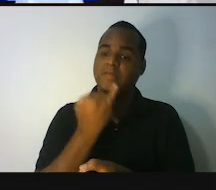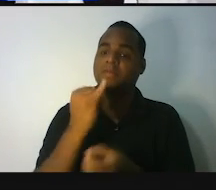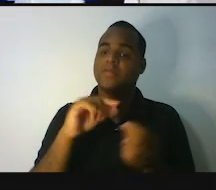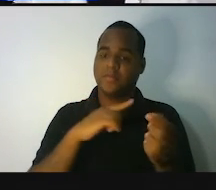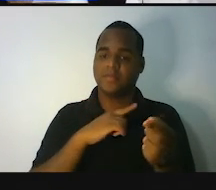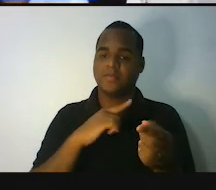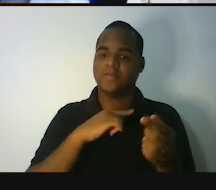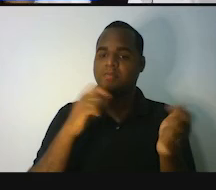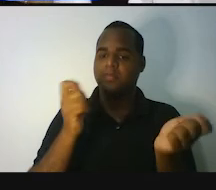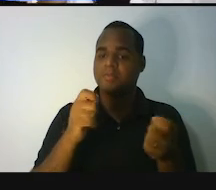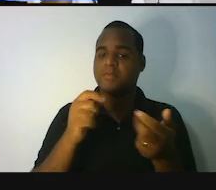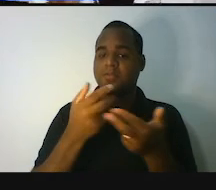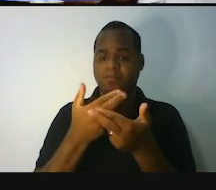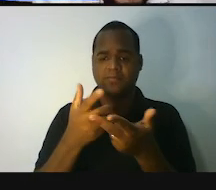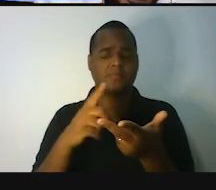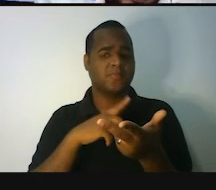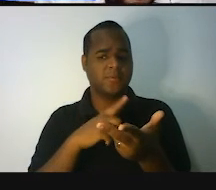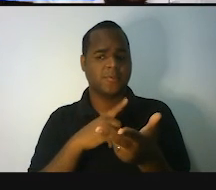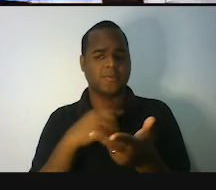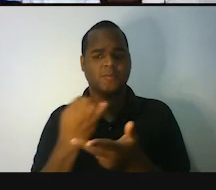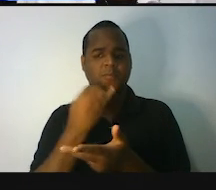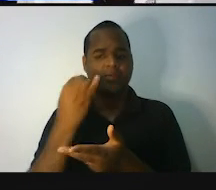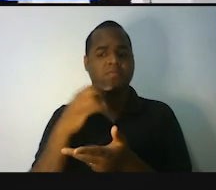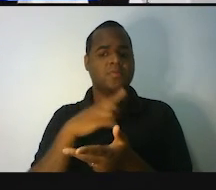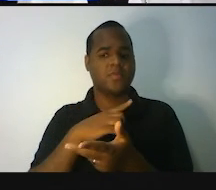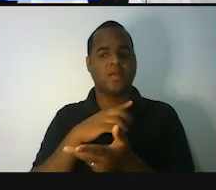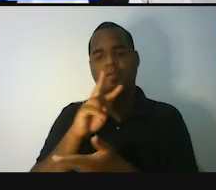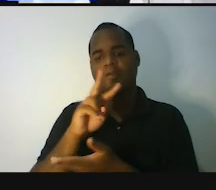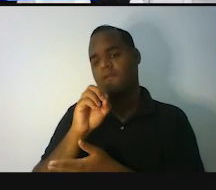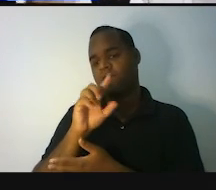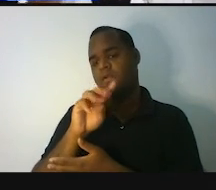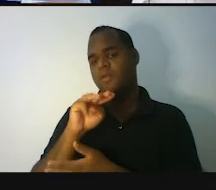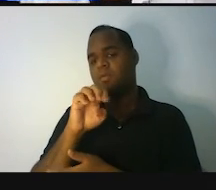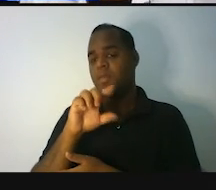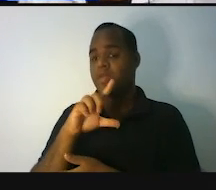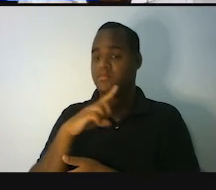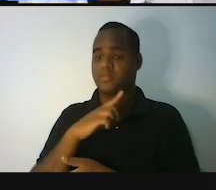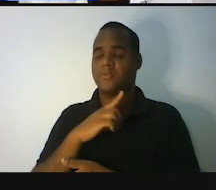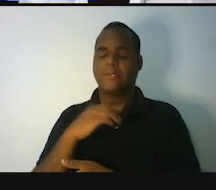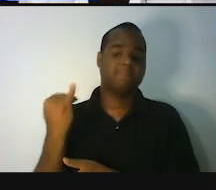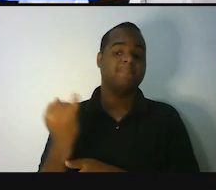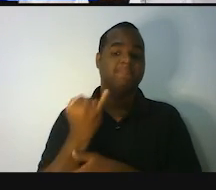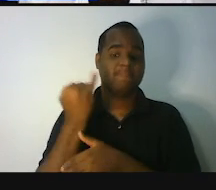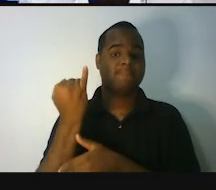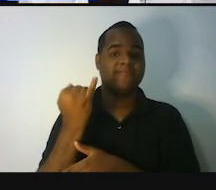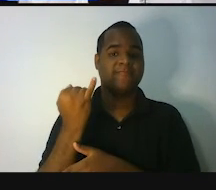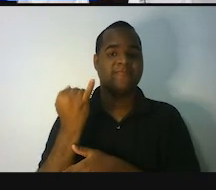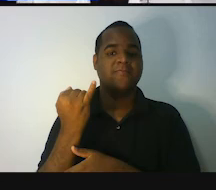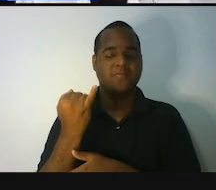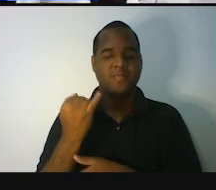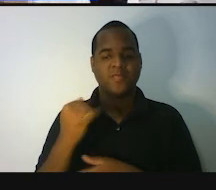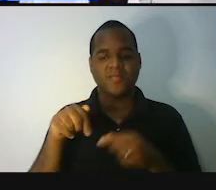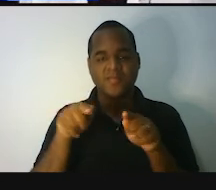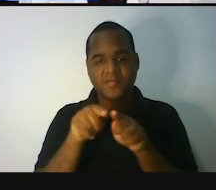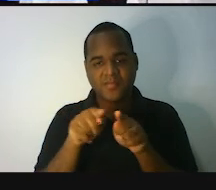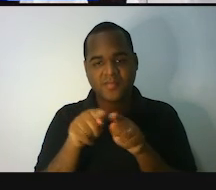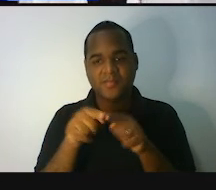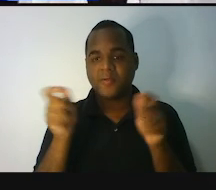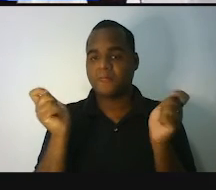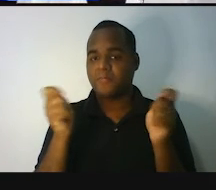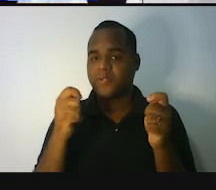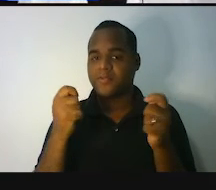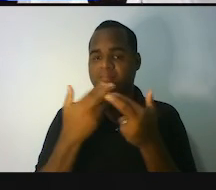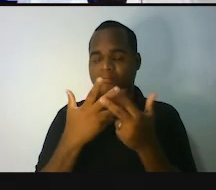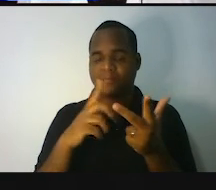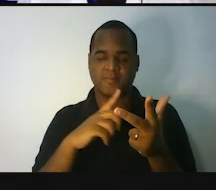são importantes e que existe essa medida de volume que também é muito importante, tá? E é por